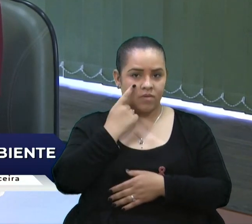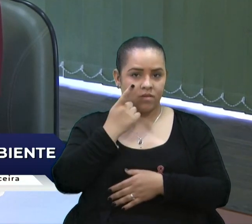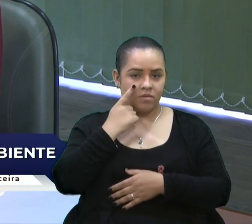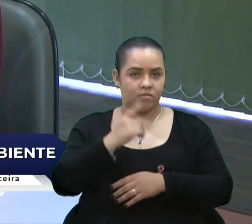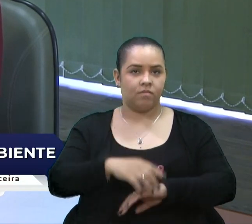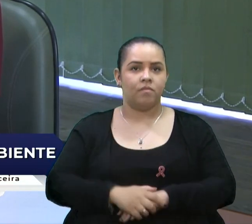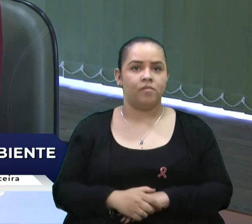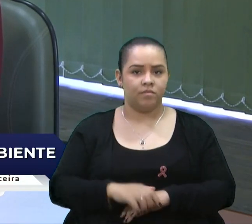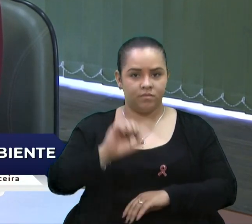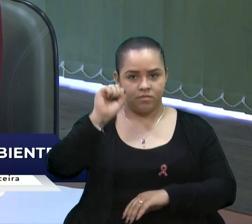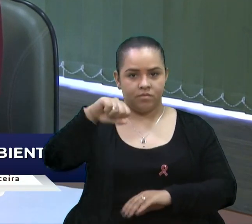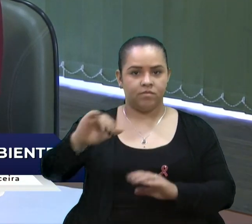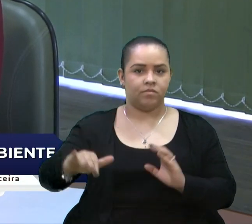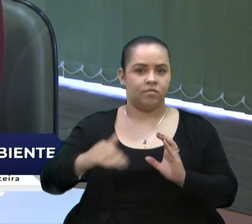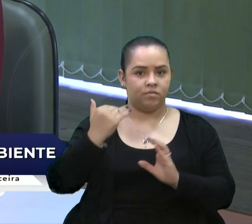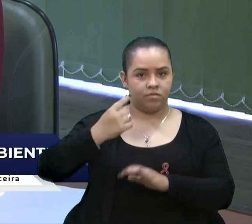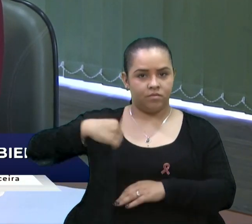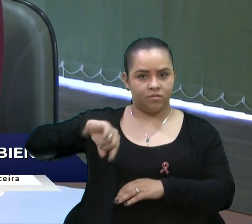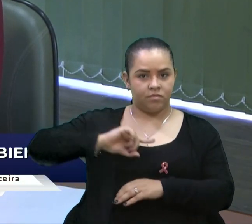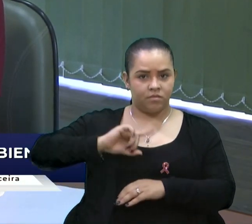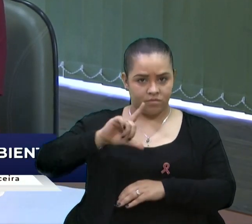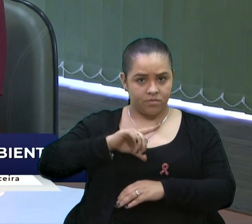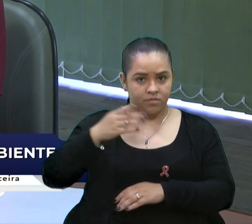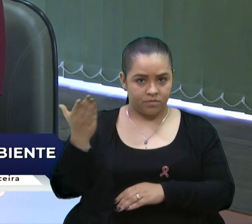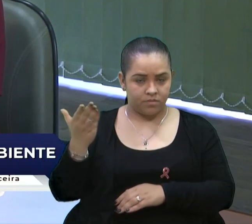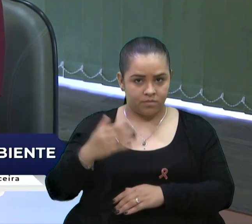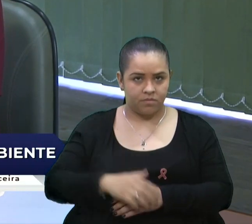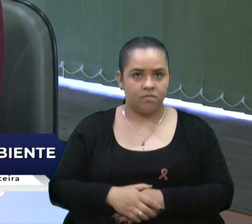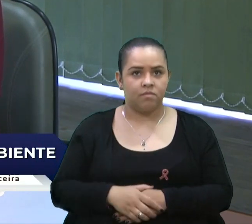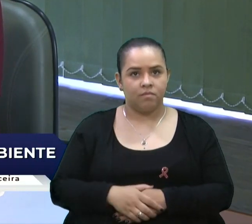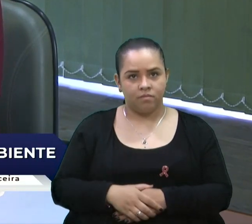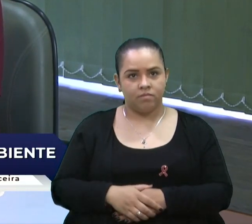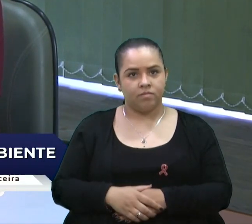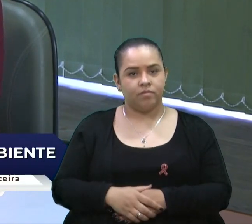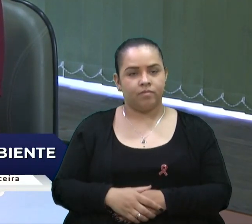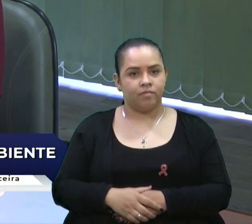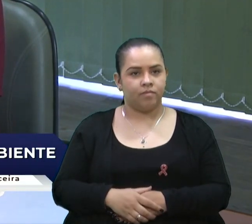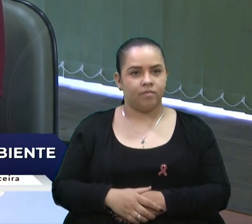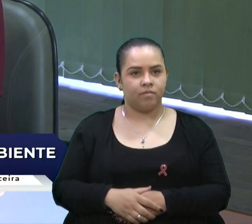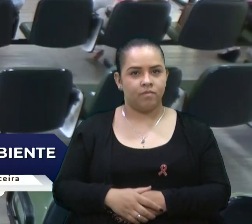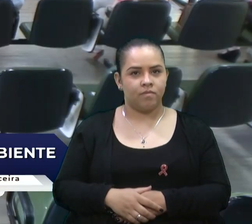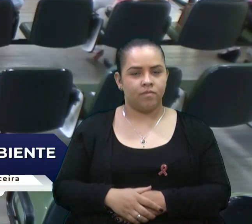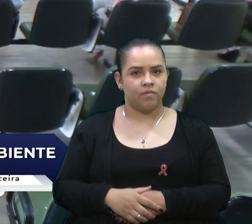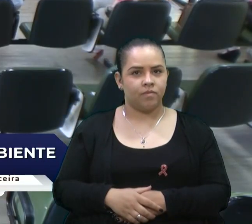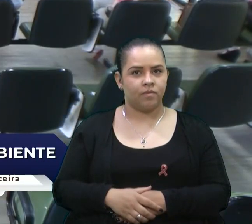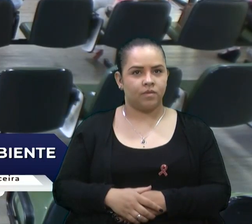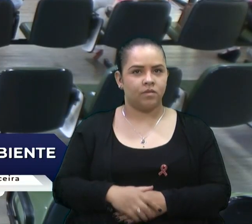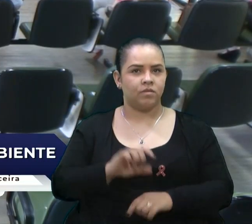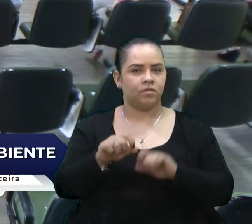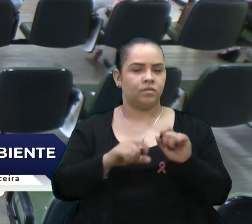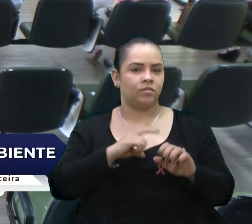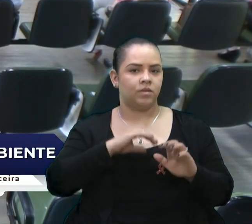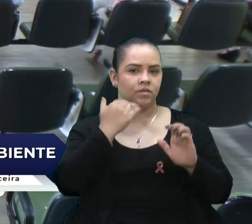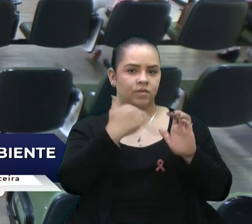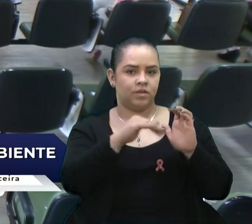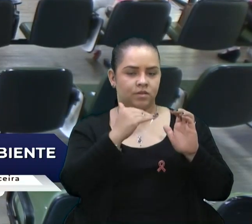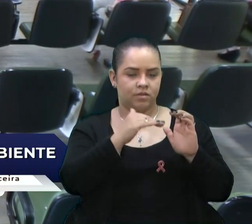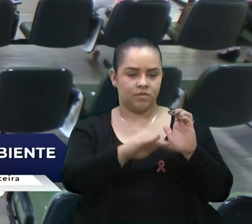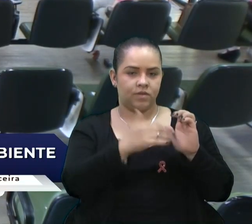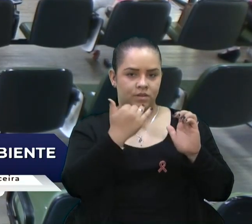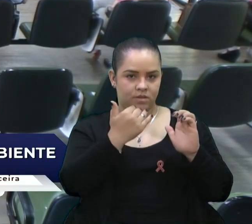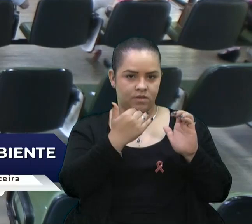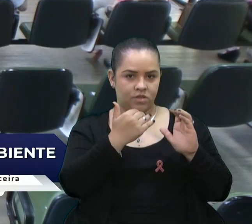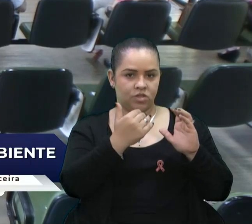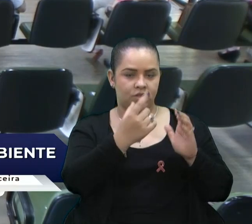Isso, enviar para a André, tem aí? Tá. Os valores que foram enviados pela União, que ficaram de